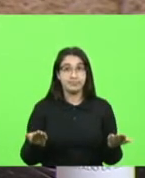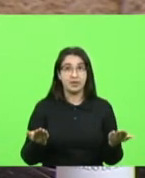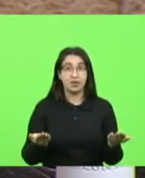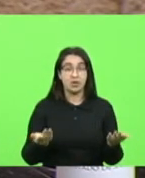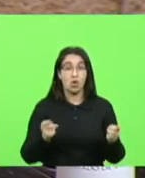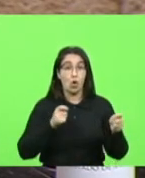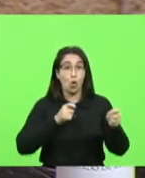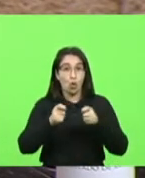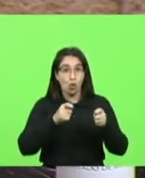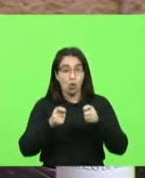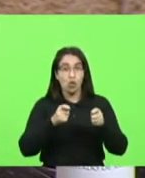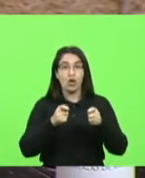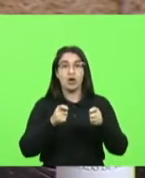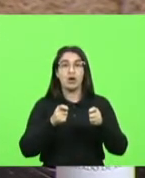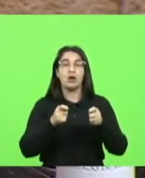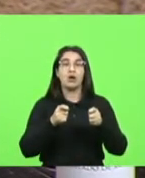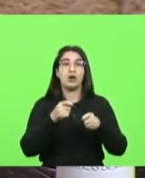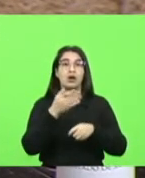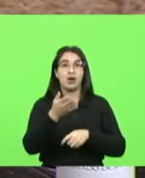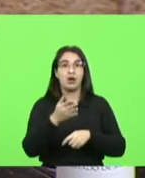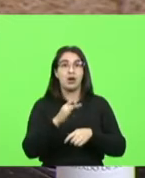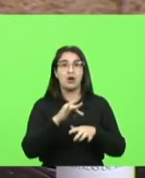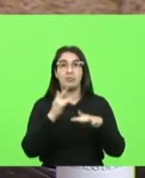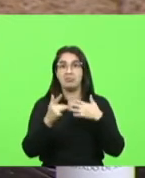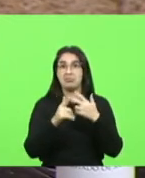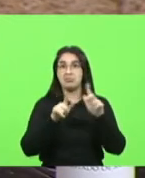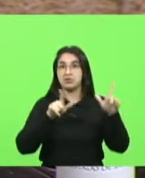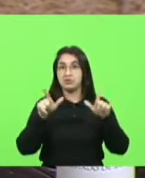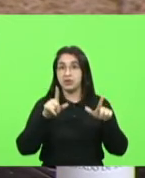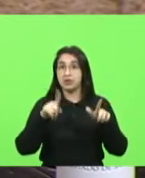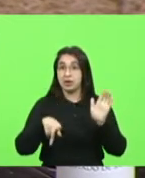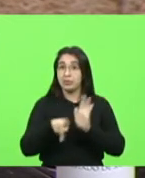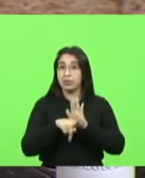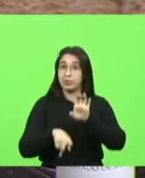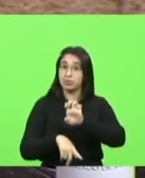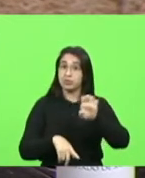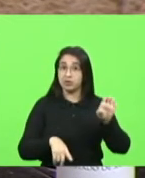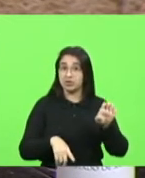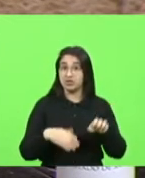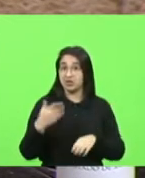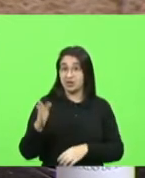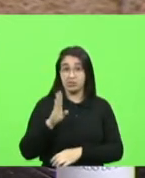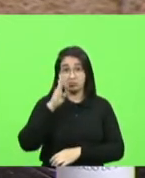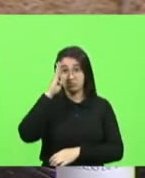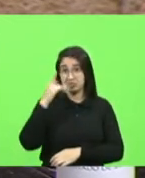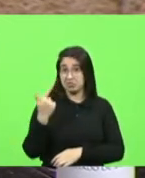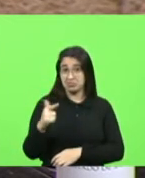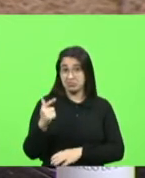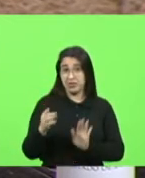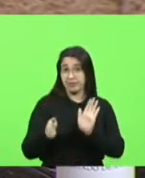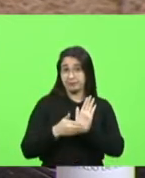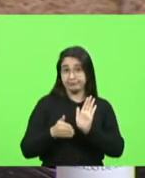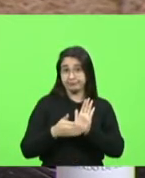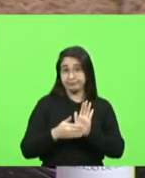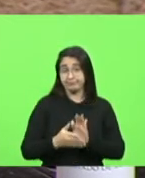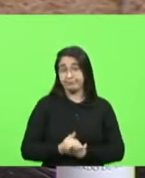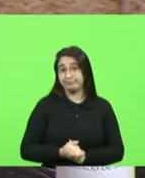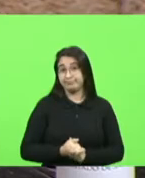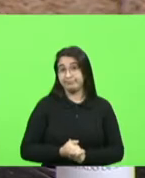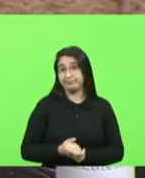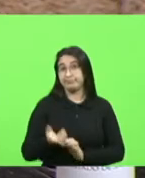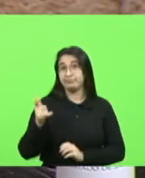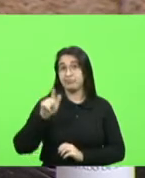controlar a mídia na verdade são os partidos de esquerda o presidente Bolsonaro não tem nenhuma proposição nesse sentido inclusive nos